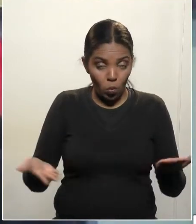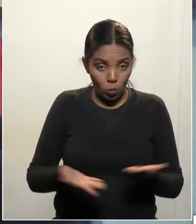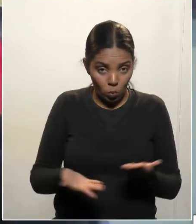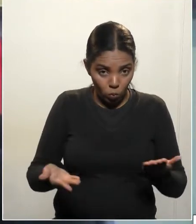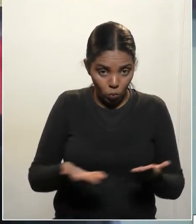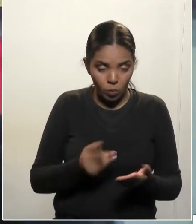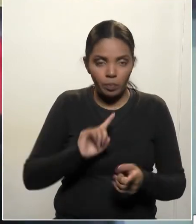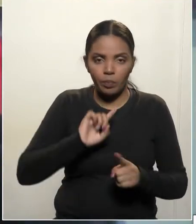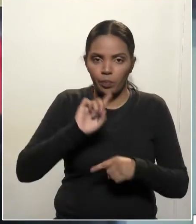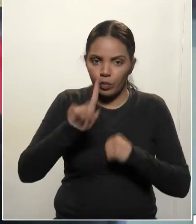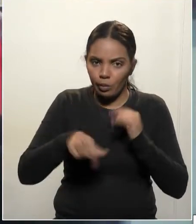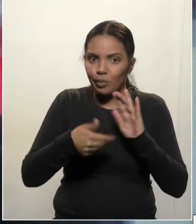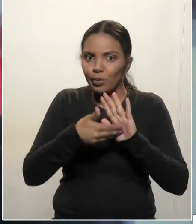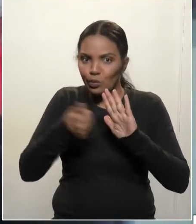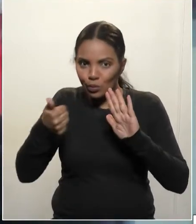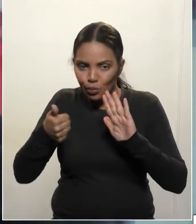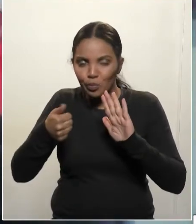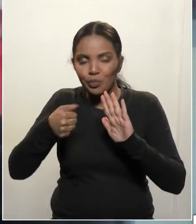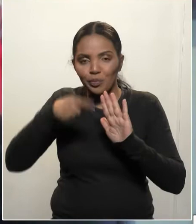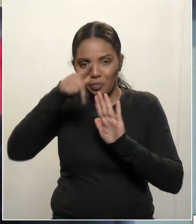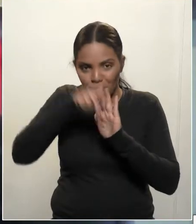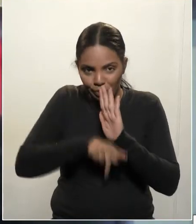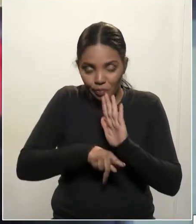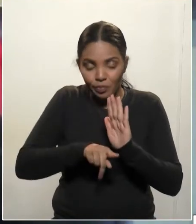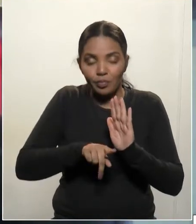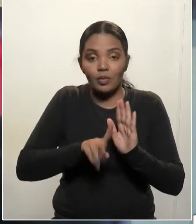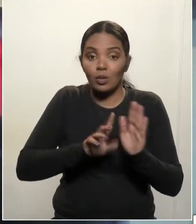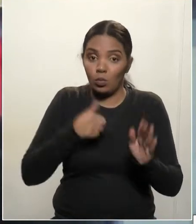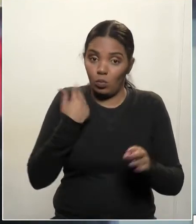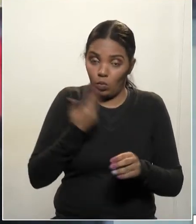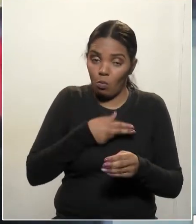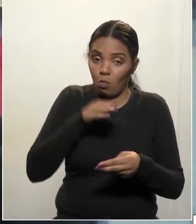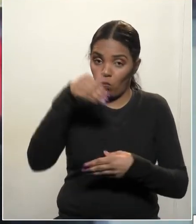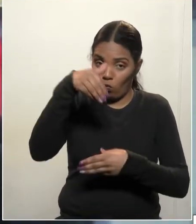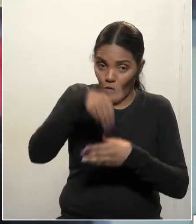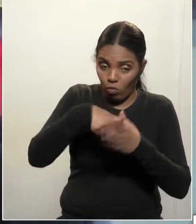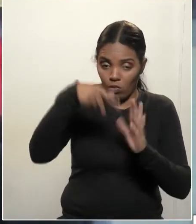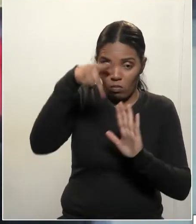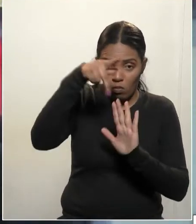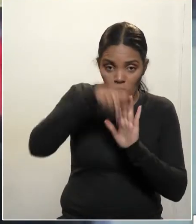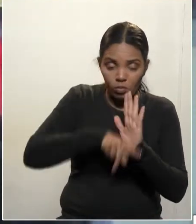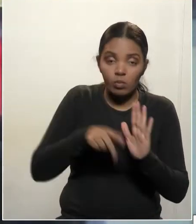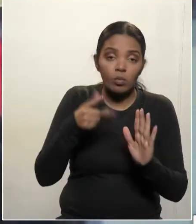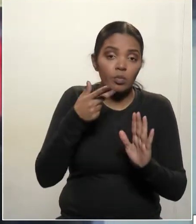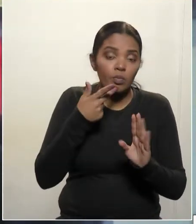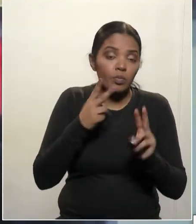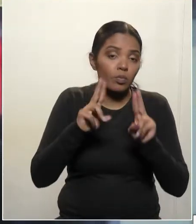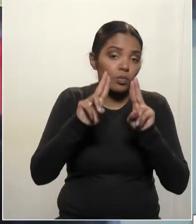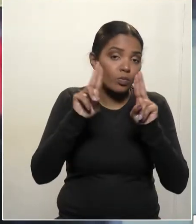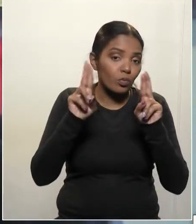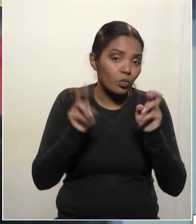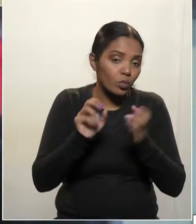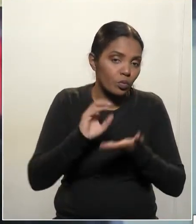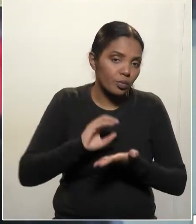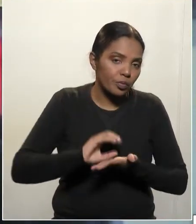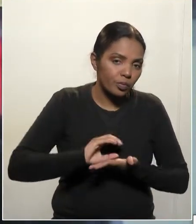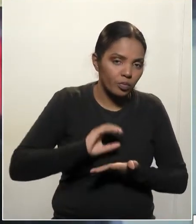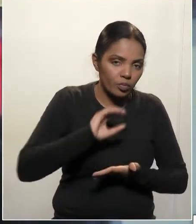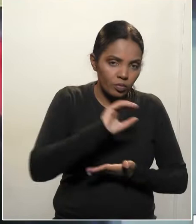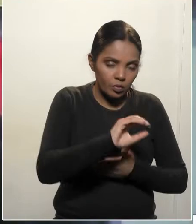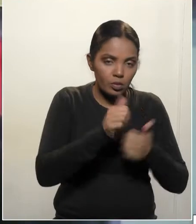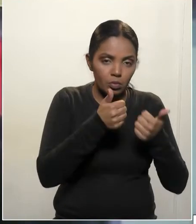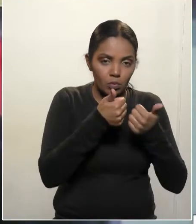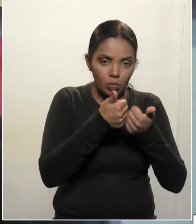depois de retirar de pauta o projeto, votado o projeto que prevê o subsídio para as empresas de transporte